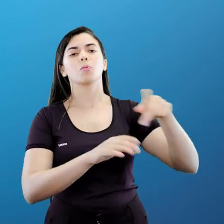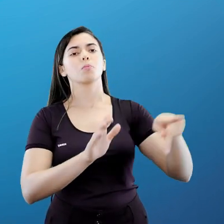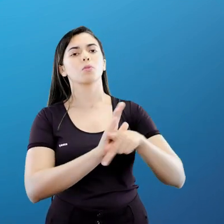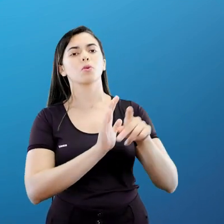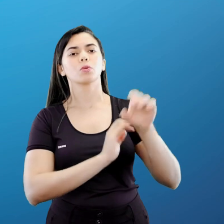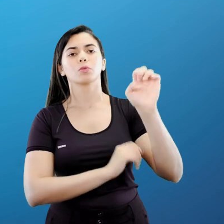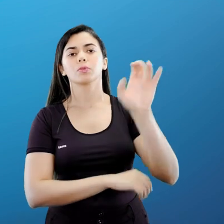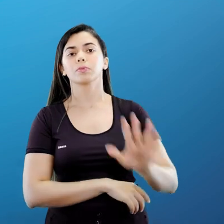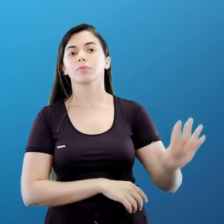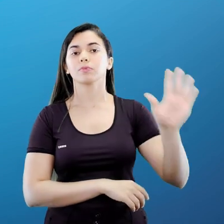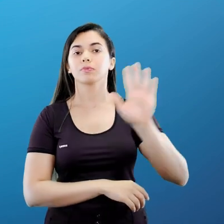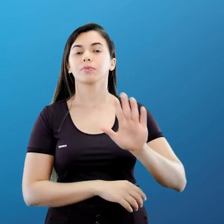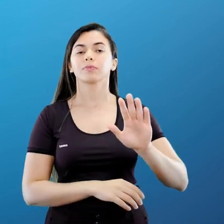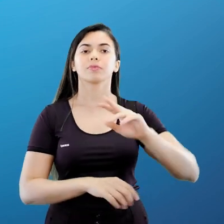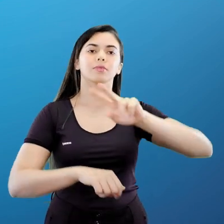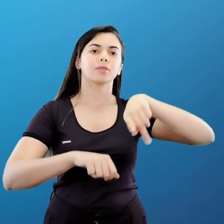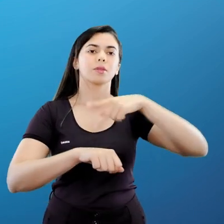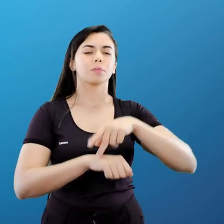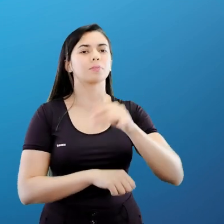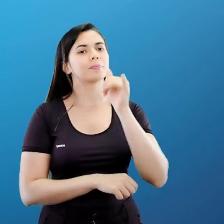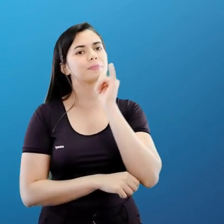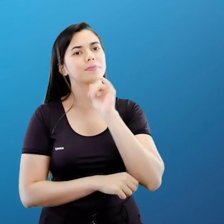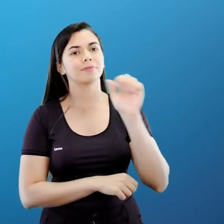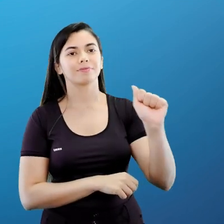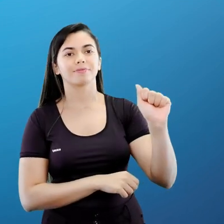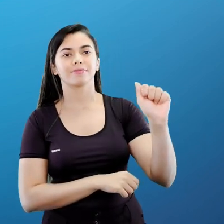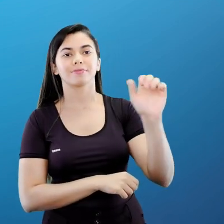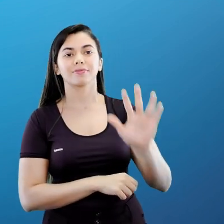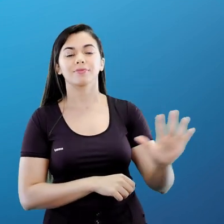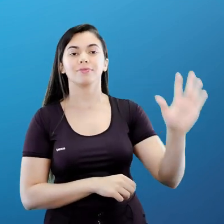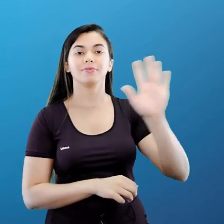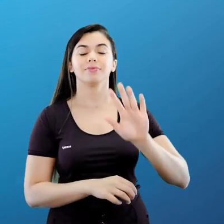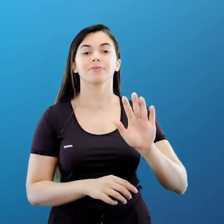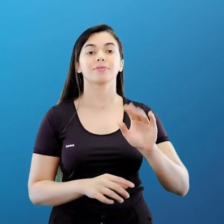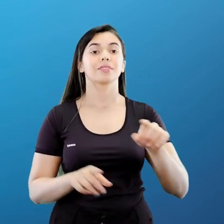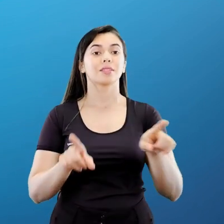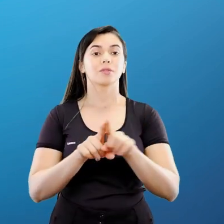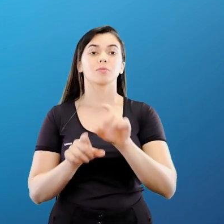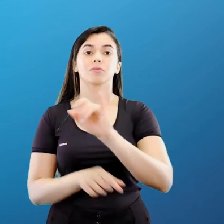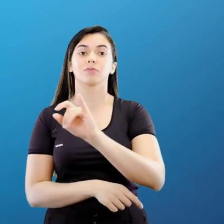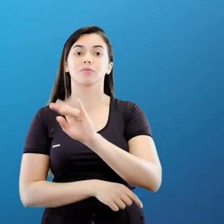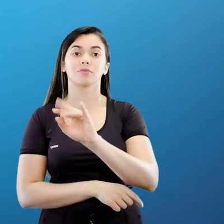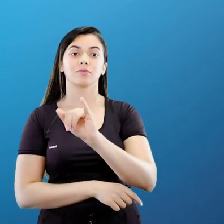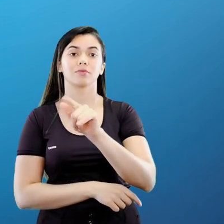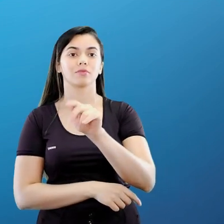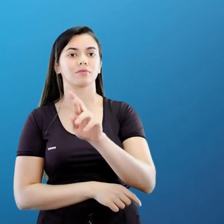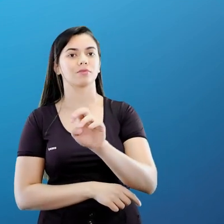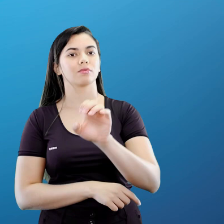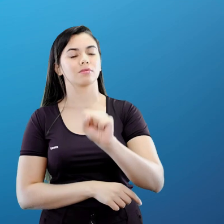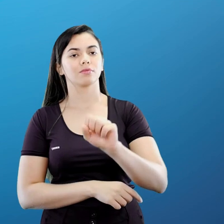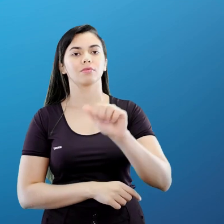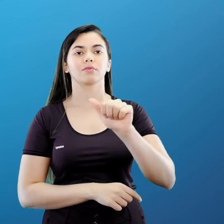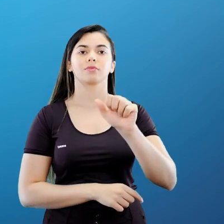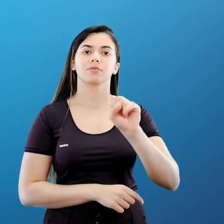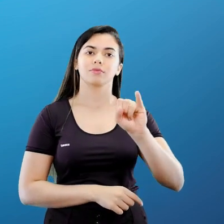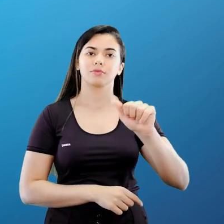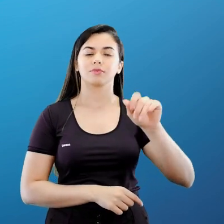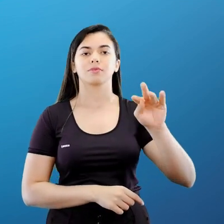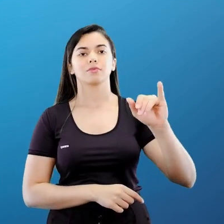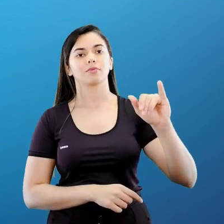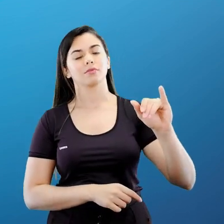de países da Ásia, como os tigres e os novos tigres asiáticos, Hong Kong,